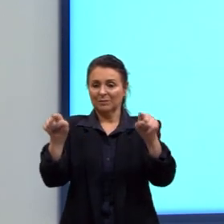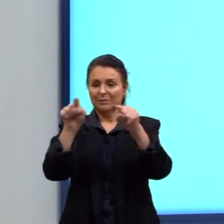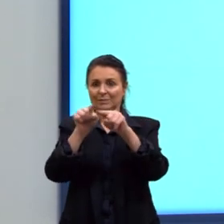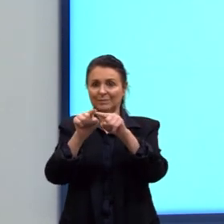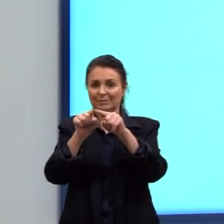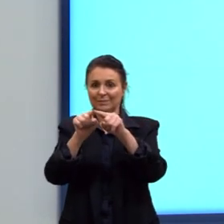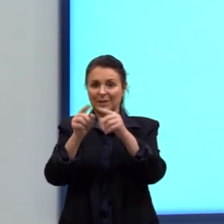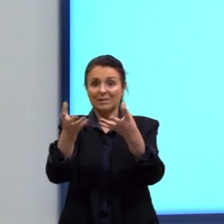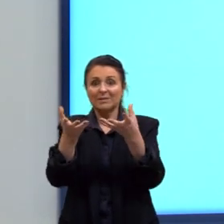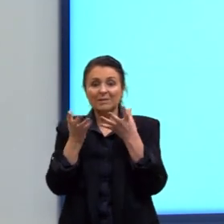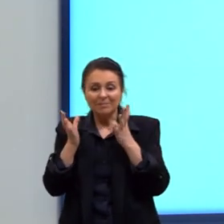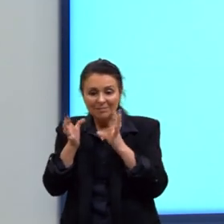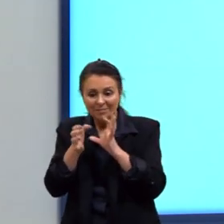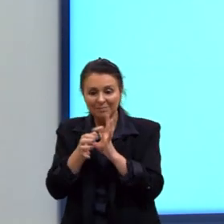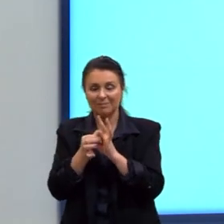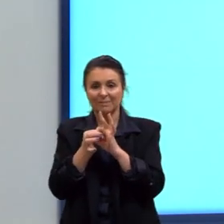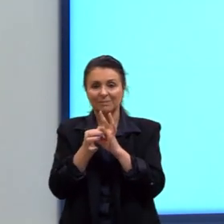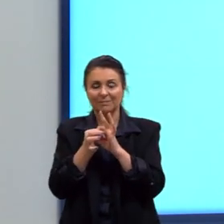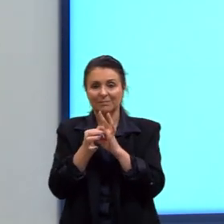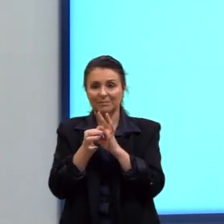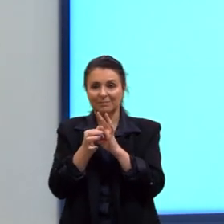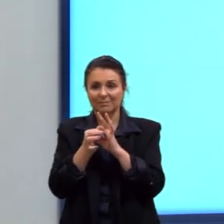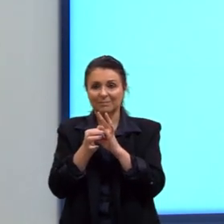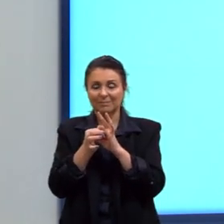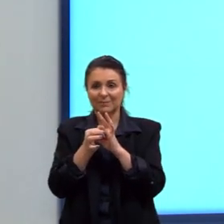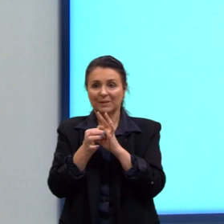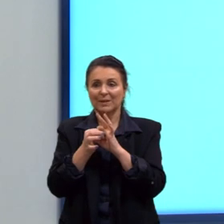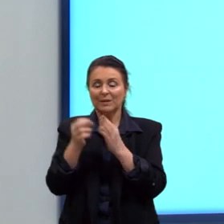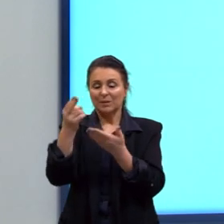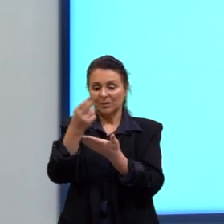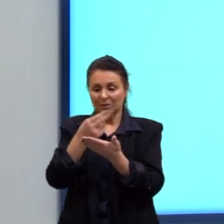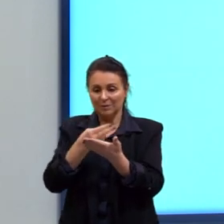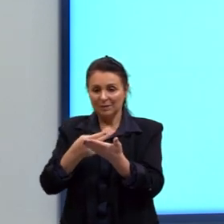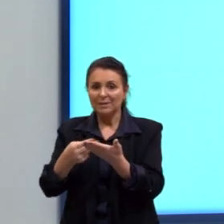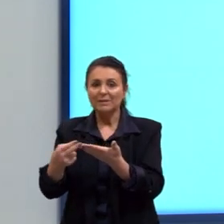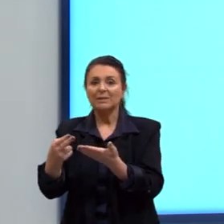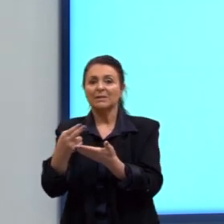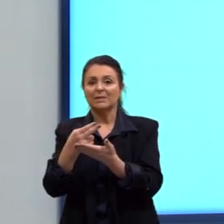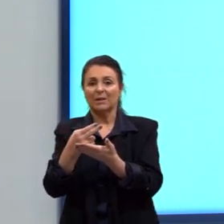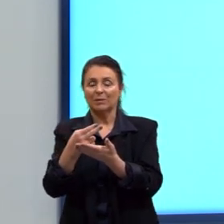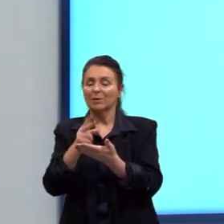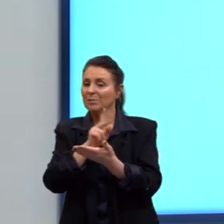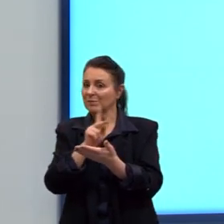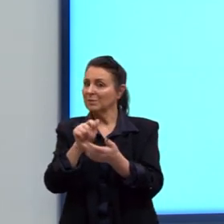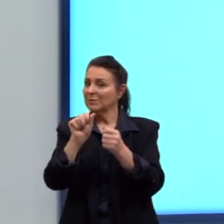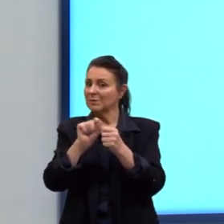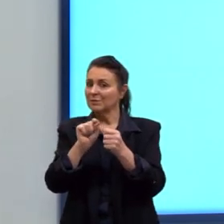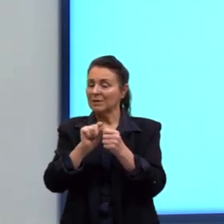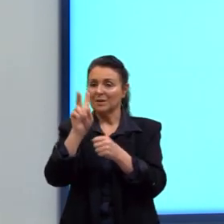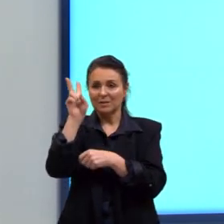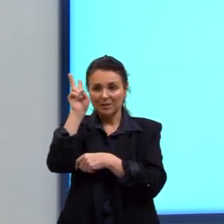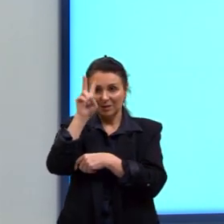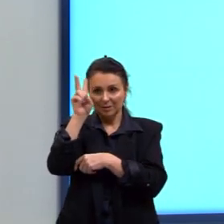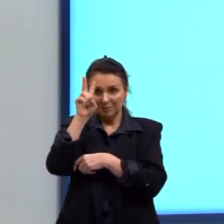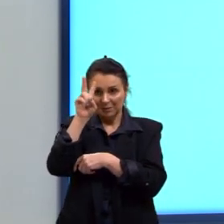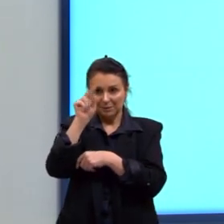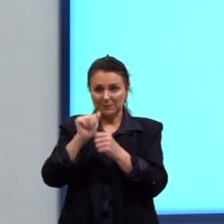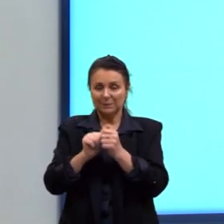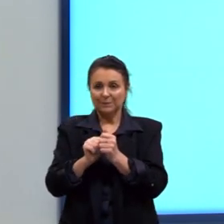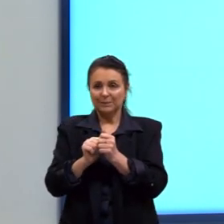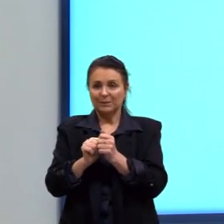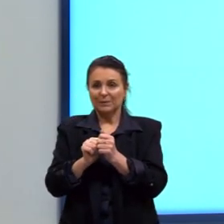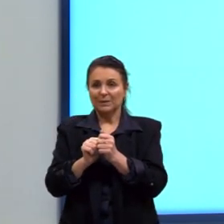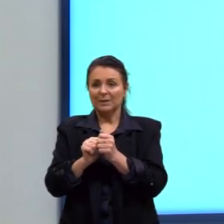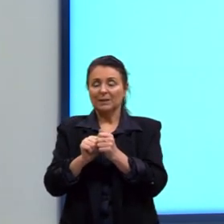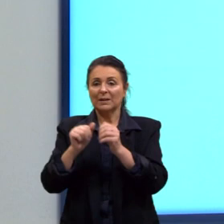querer se conectar uma na outra. E cria esse desenho aproximadamente aqui. E lembrando que aqui a gente